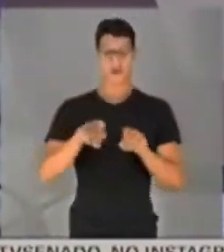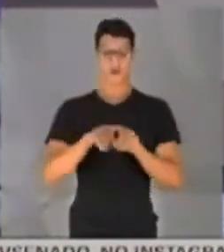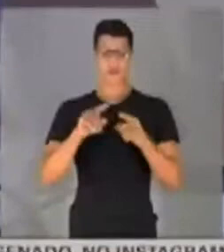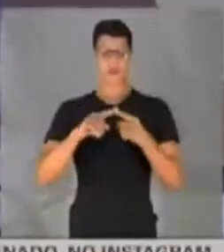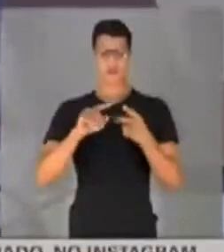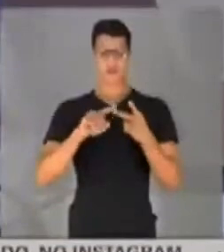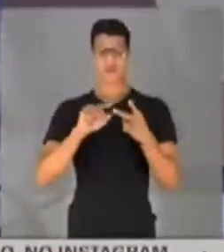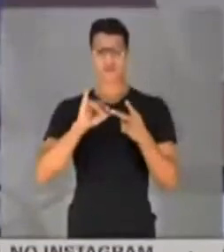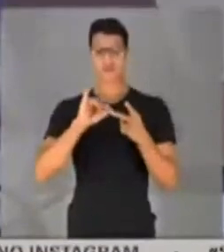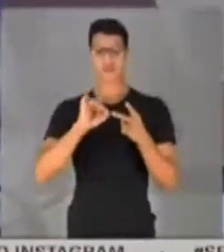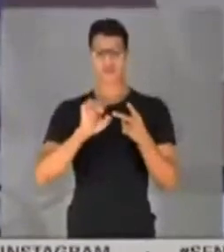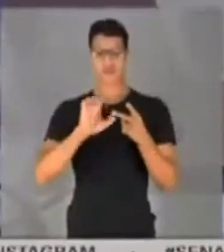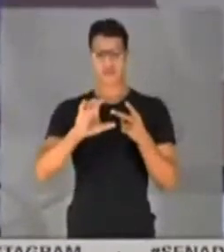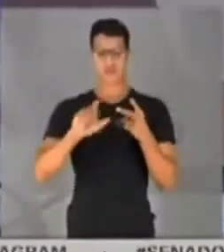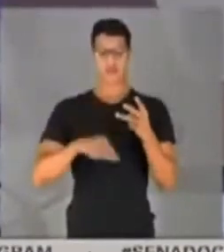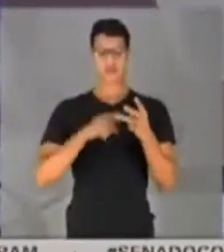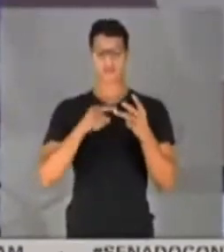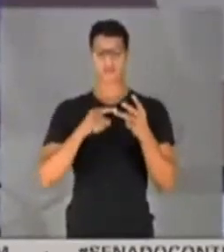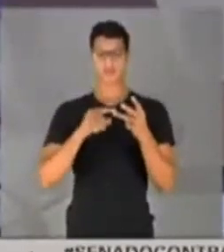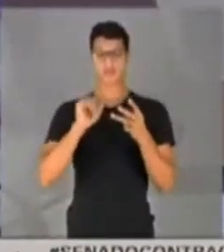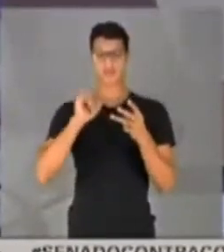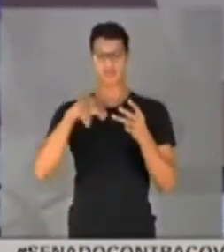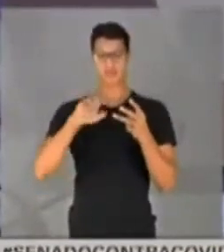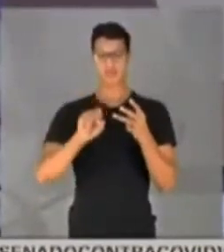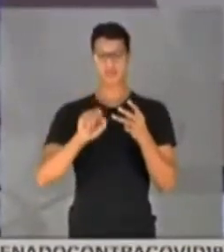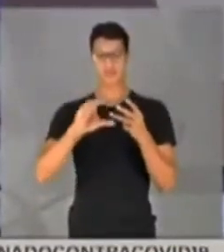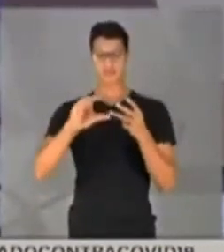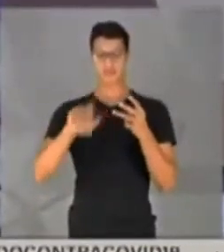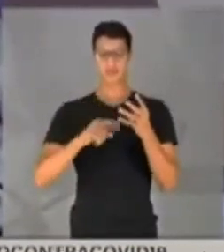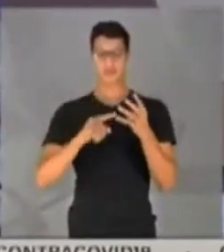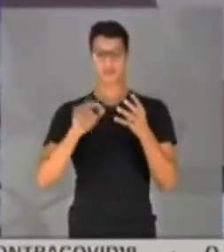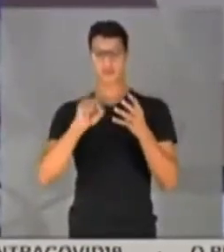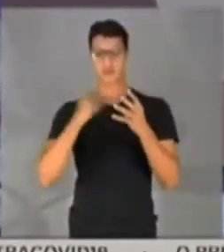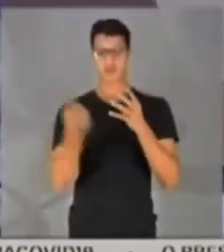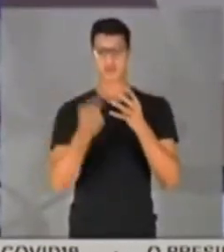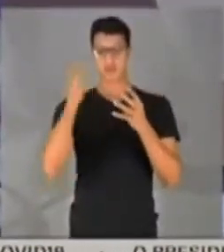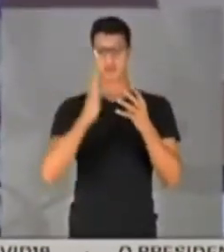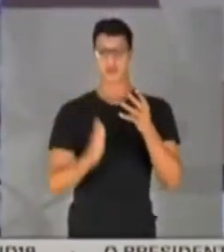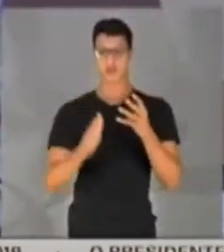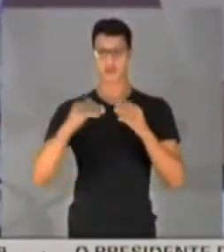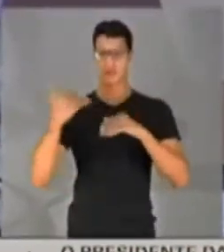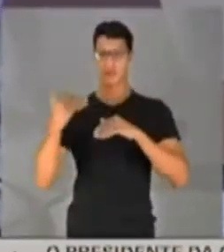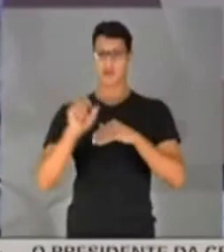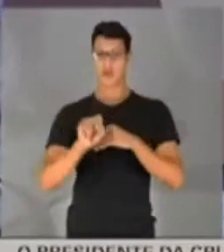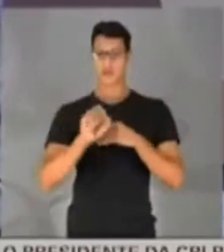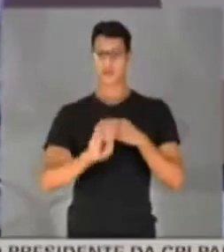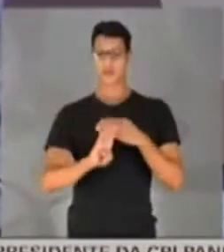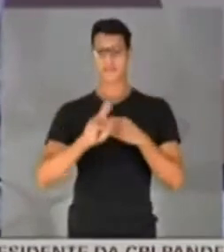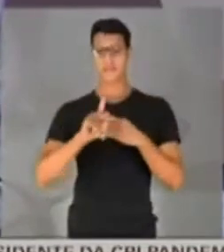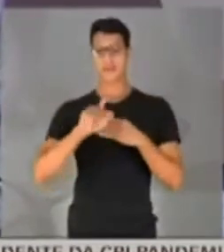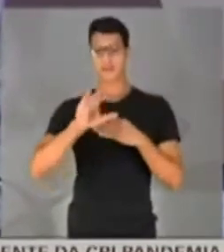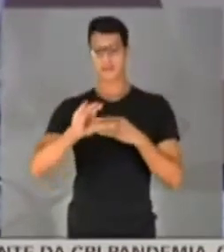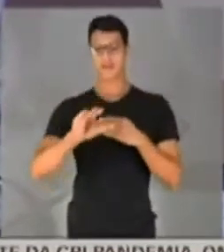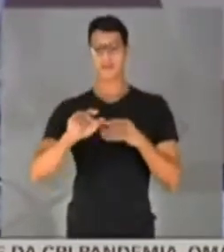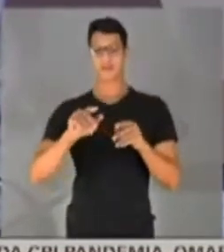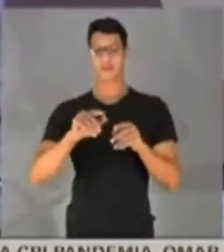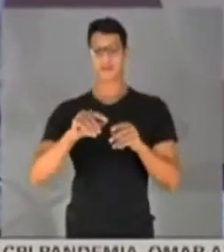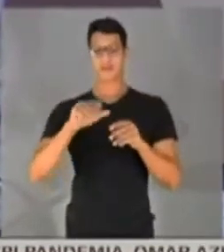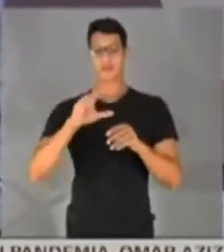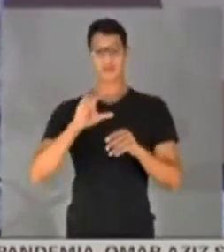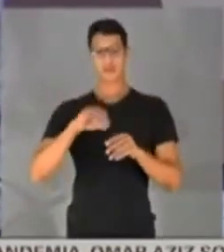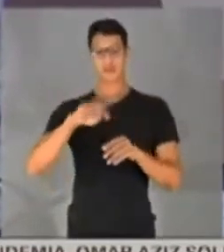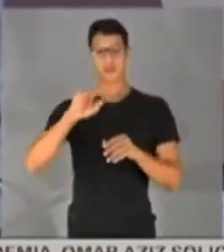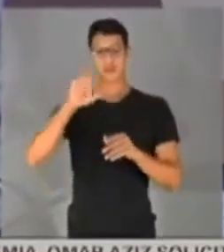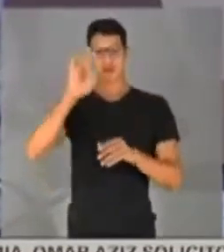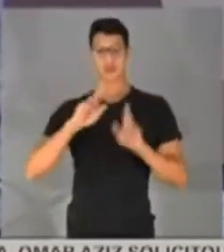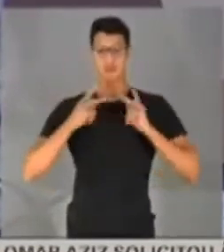IDEC, Instituto de Defesa do Consumidor, o INESC, a Sociedade Brasileira para o Progresso da Ciência, o Centro Santos Dias de